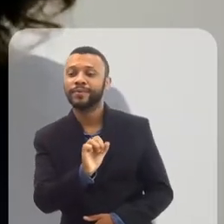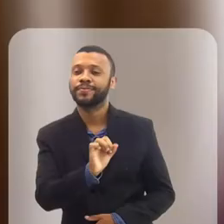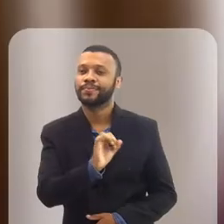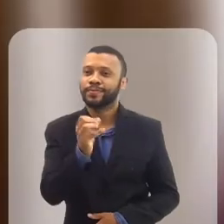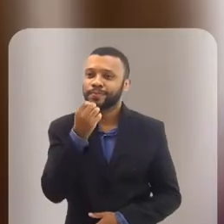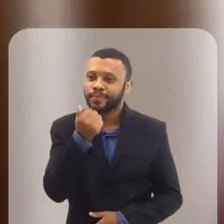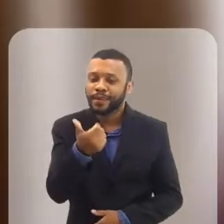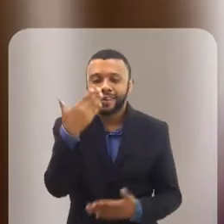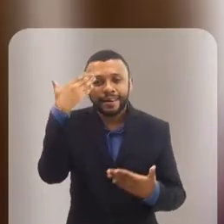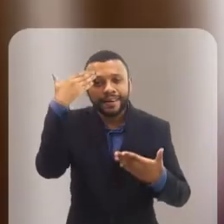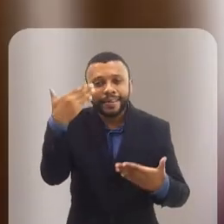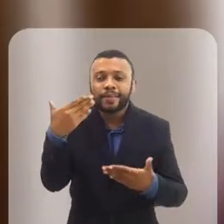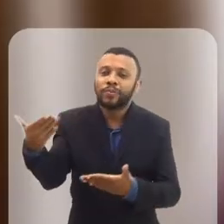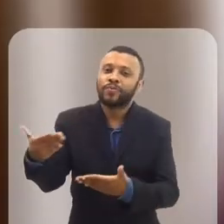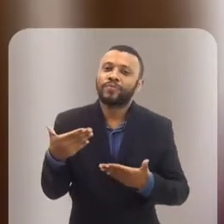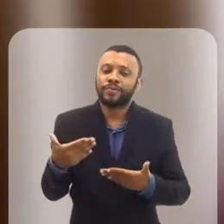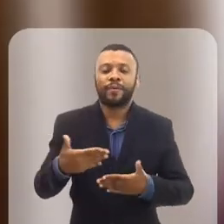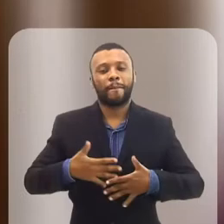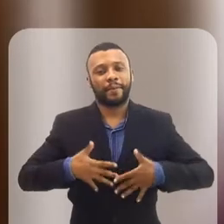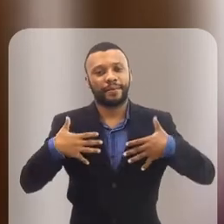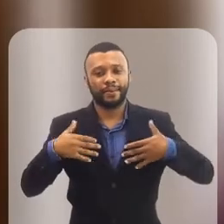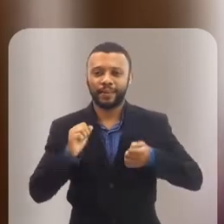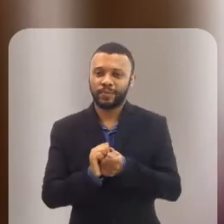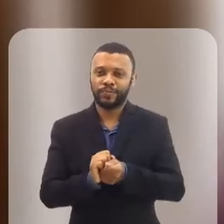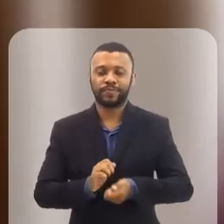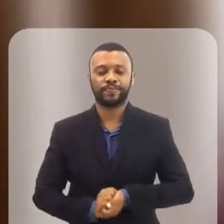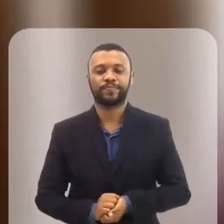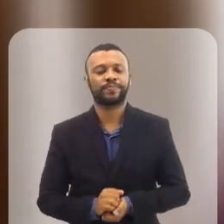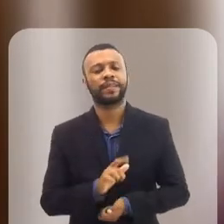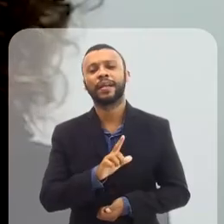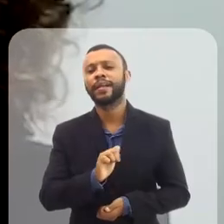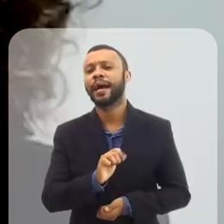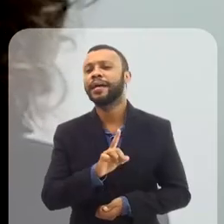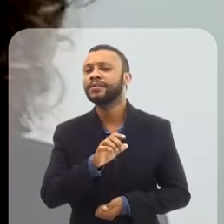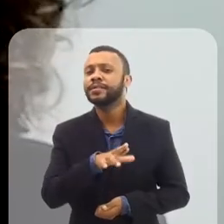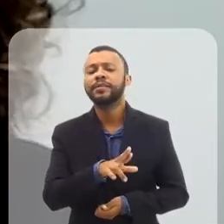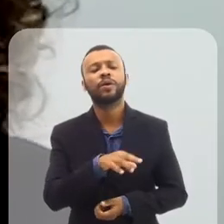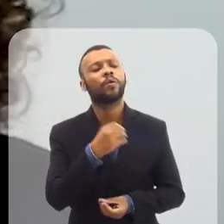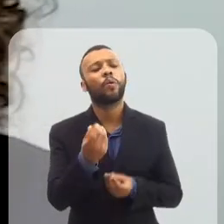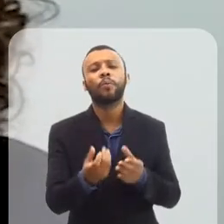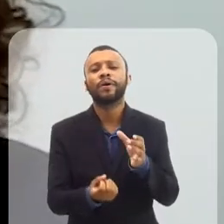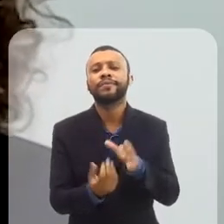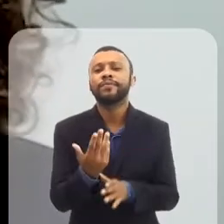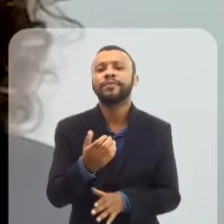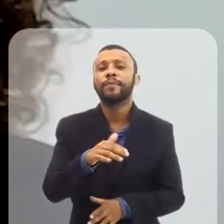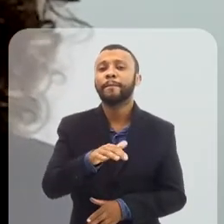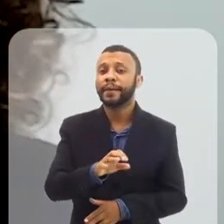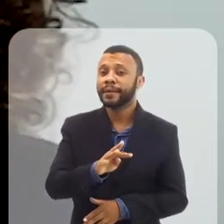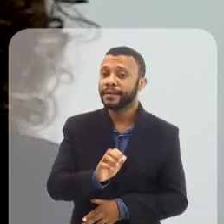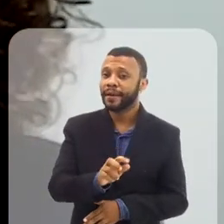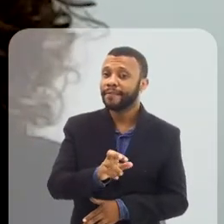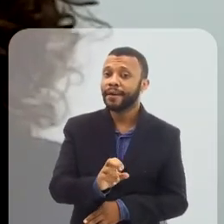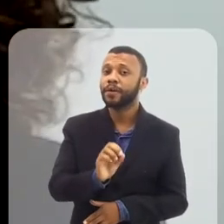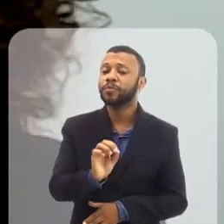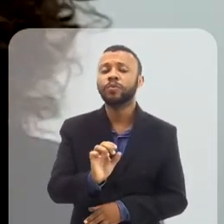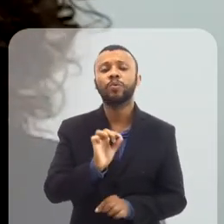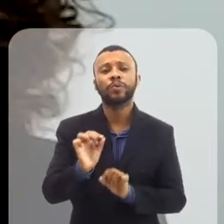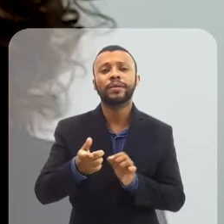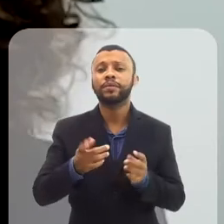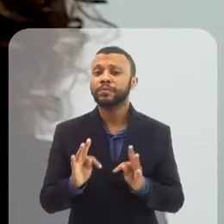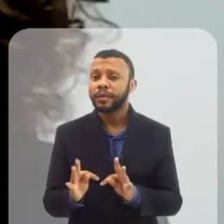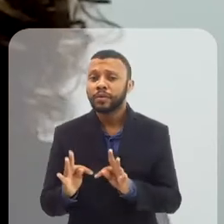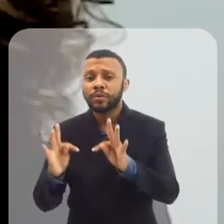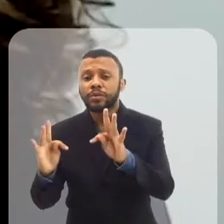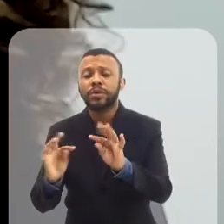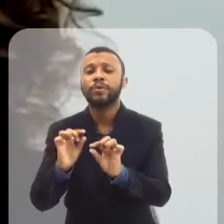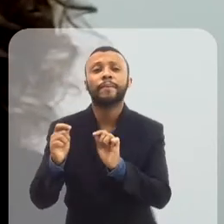Oi, pessoal. Também agradeço muito o convite. É um prazer estar aqui. Vladimir, como é que surgiu o metaverso e que equipamentos e tecnologias são necessários para que ele seja